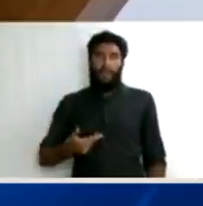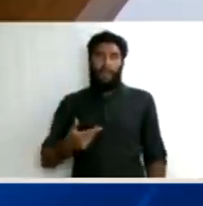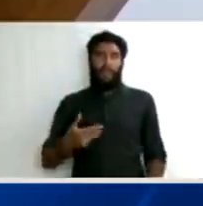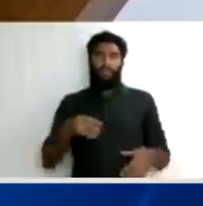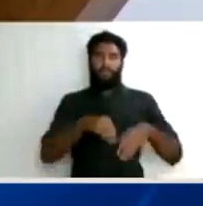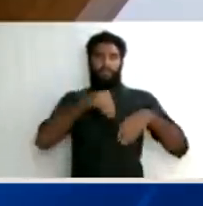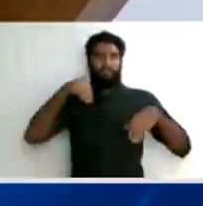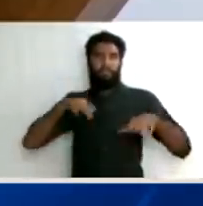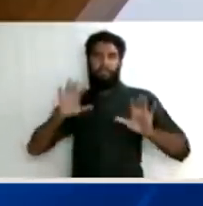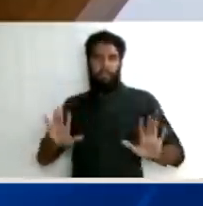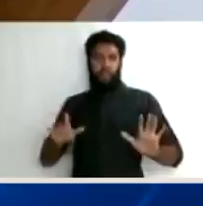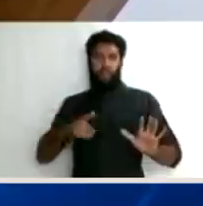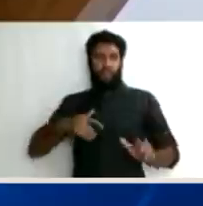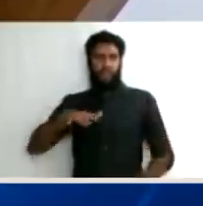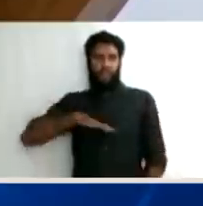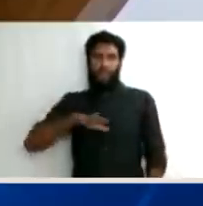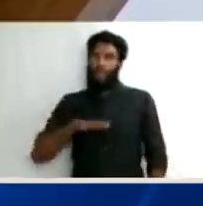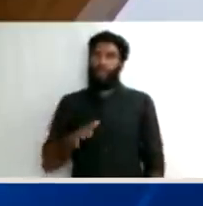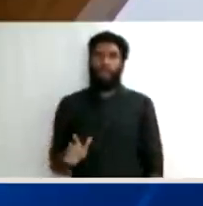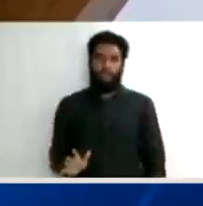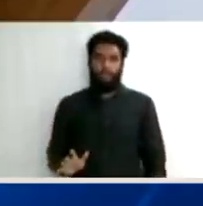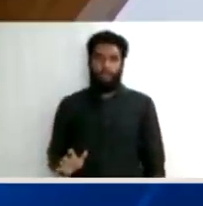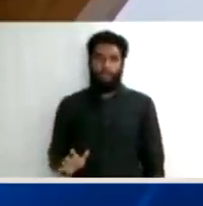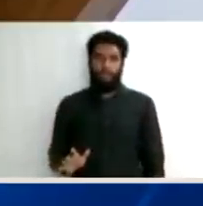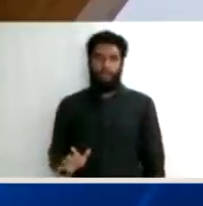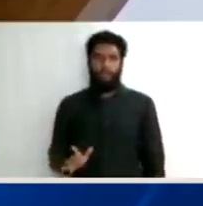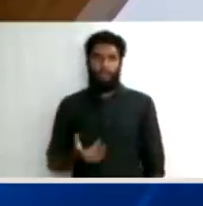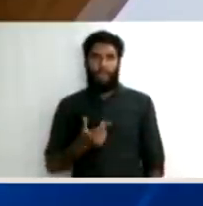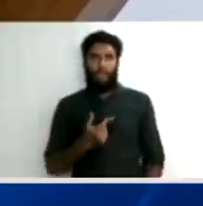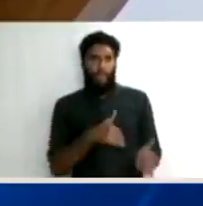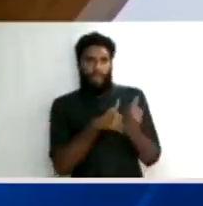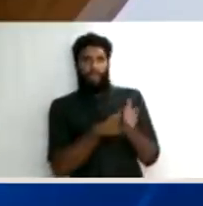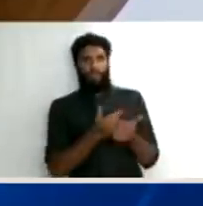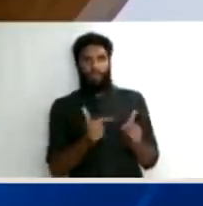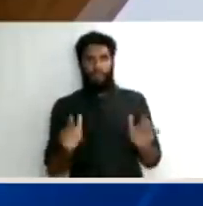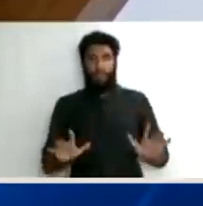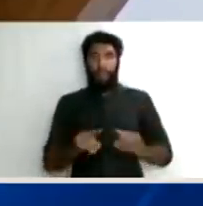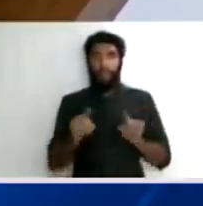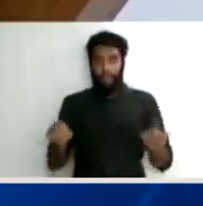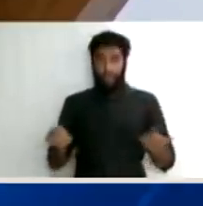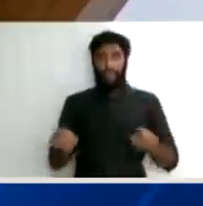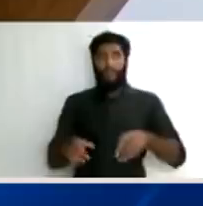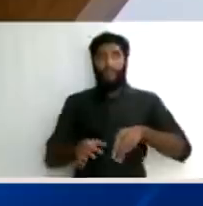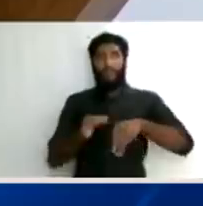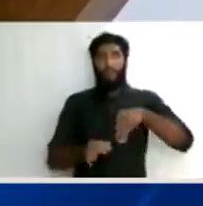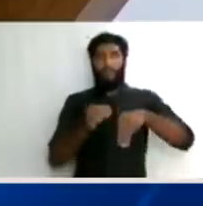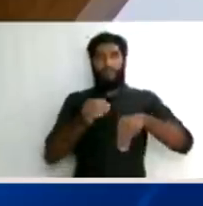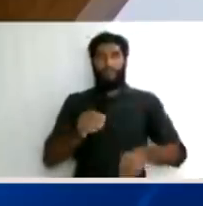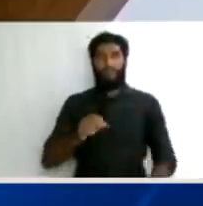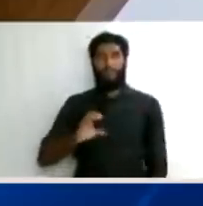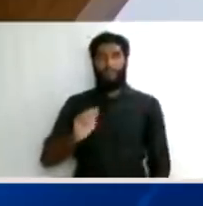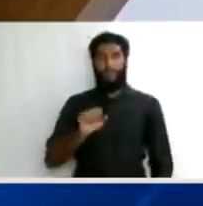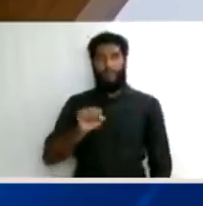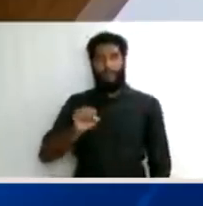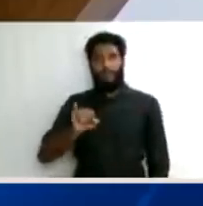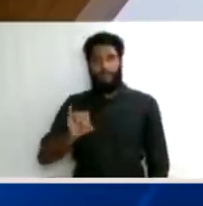fática, isso daí é inclusive jurisprudência dos próprios tribunais superiores, então vamos dizer que não é algo